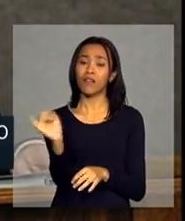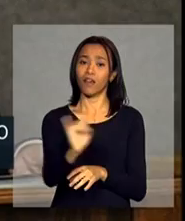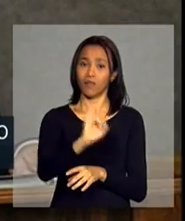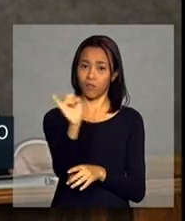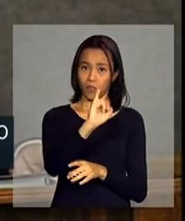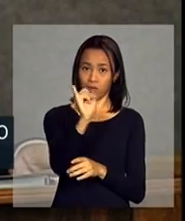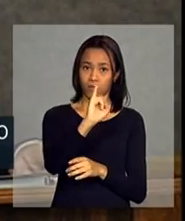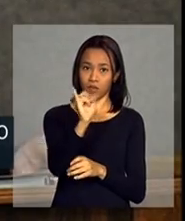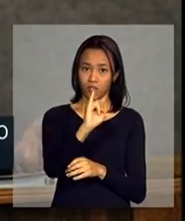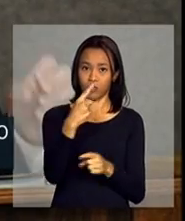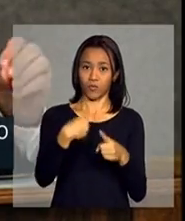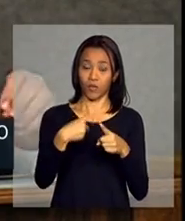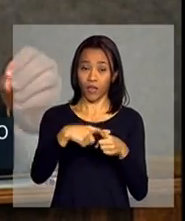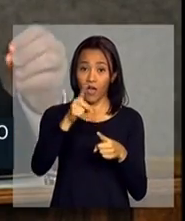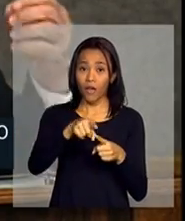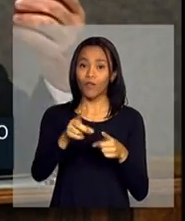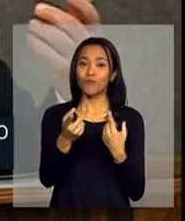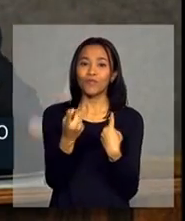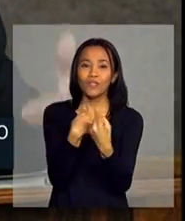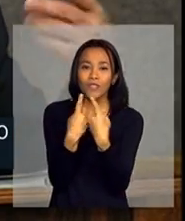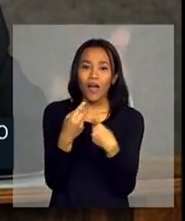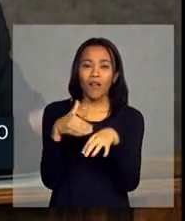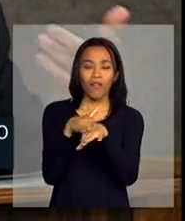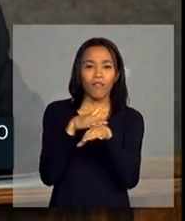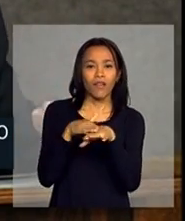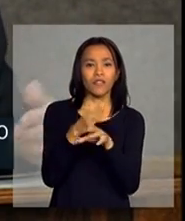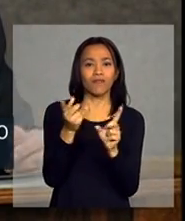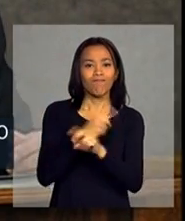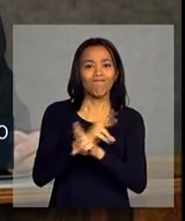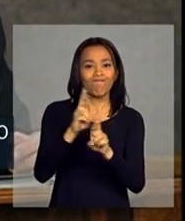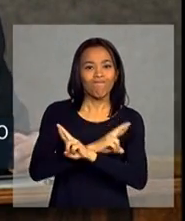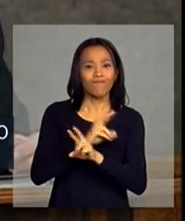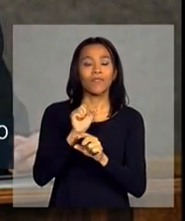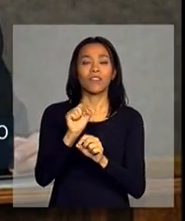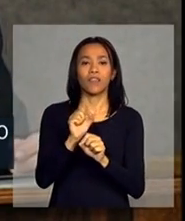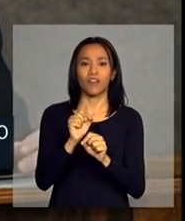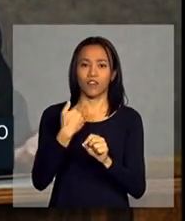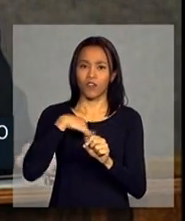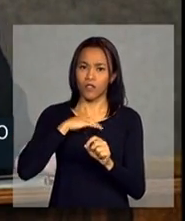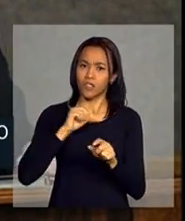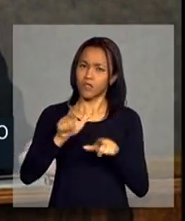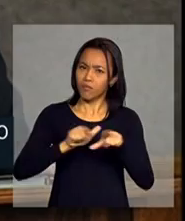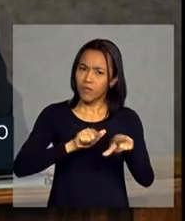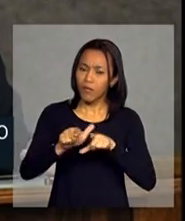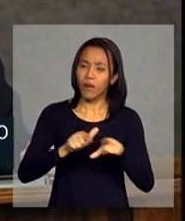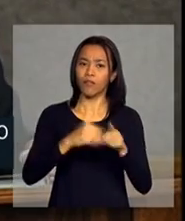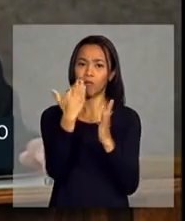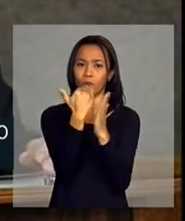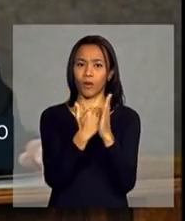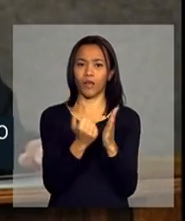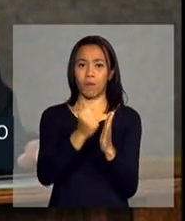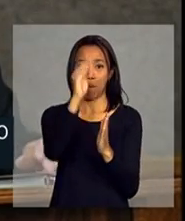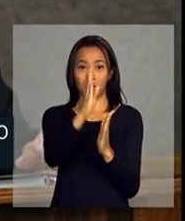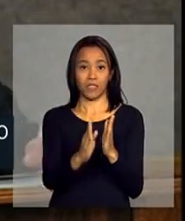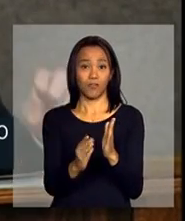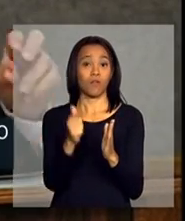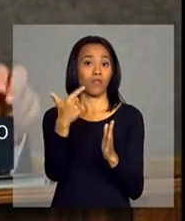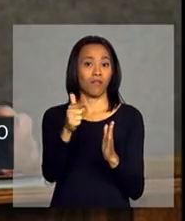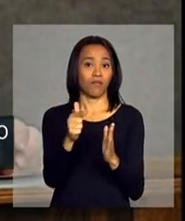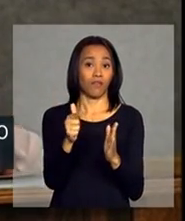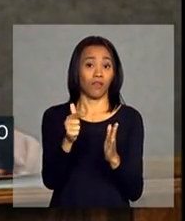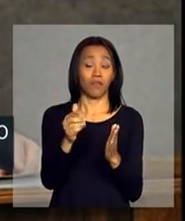onde é um diálogo nosso, que a gente vem trabalhando junto com o Brasil sem miséria. eu acho que